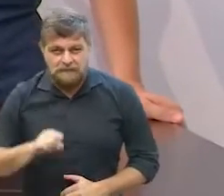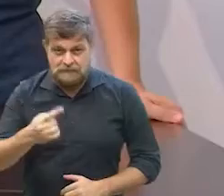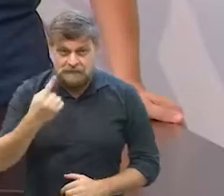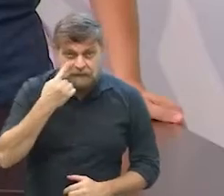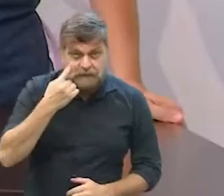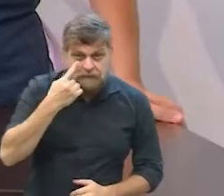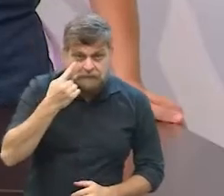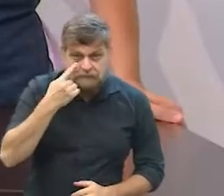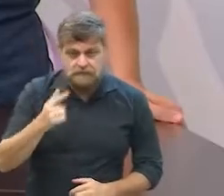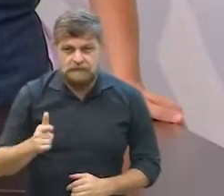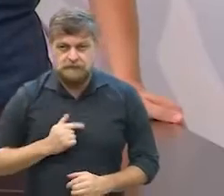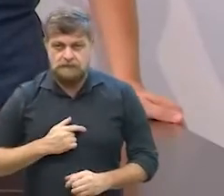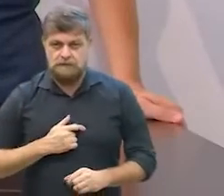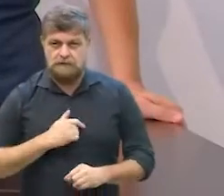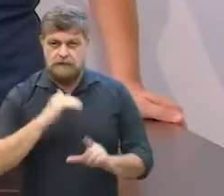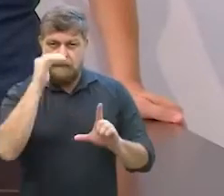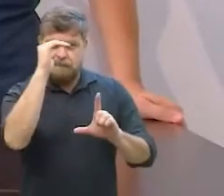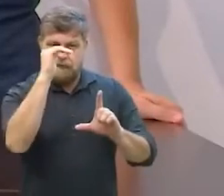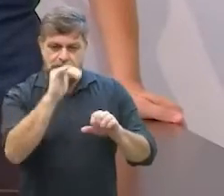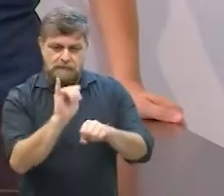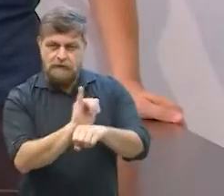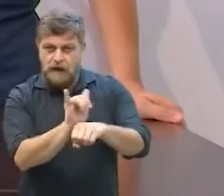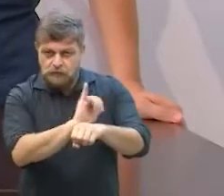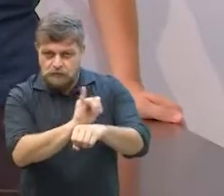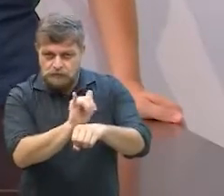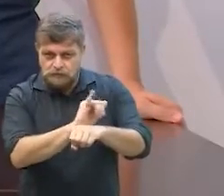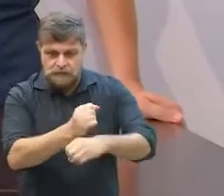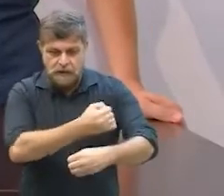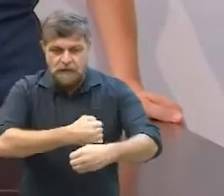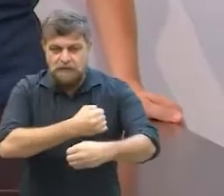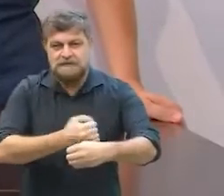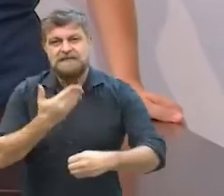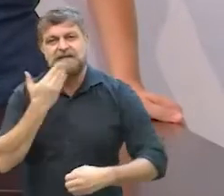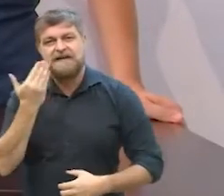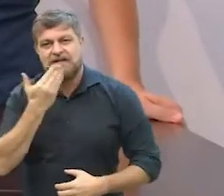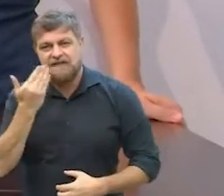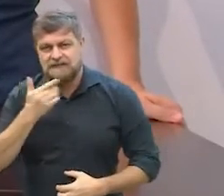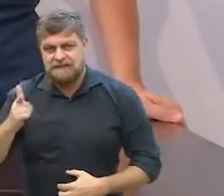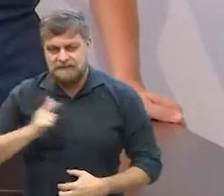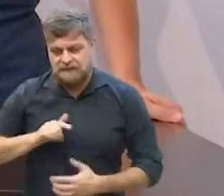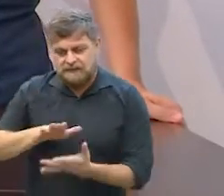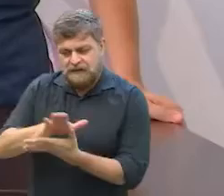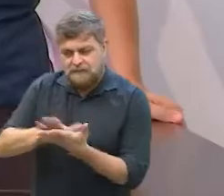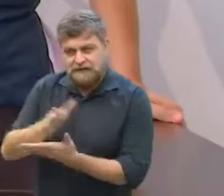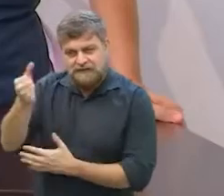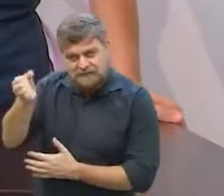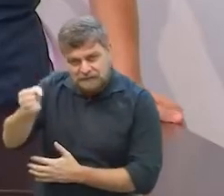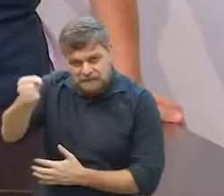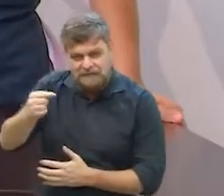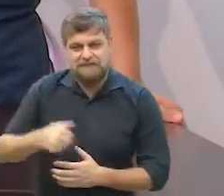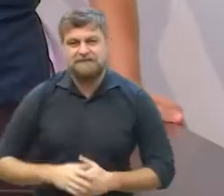você ver lá na nossa playlist Cozinha Fácil correto? tem esse brigadeiro branco